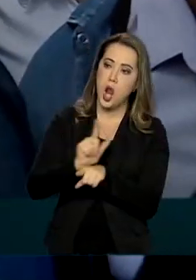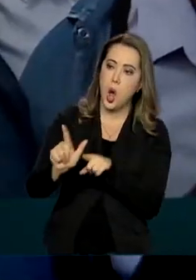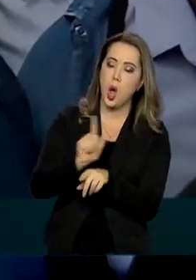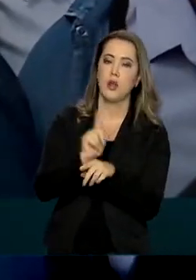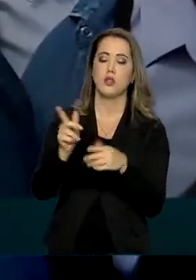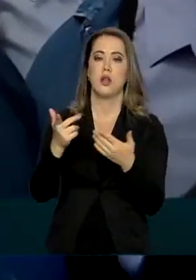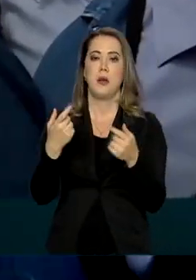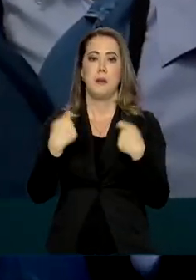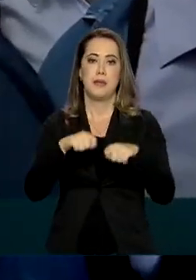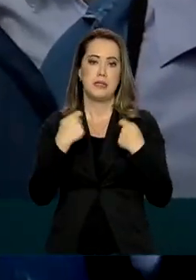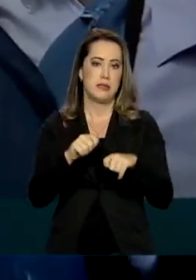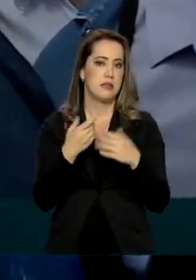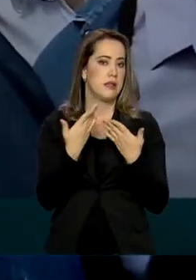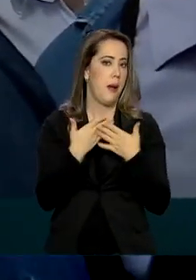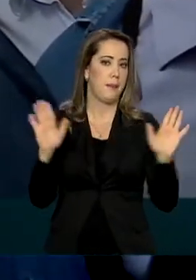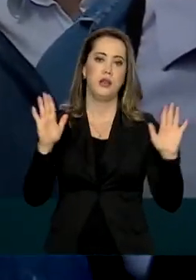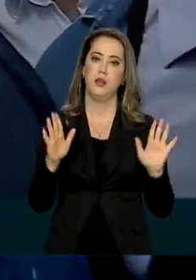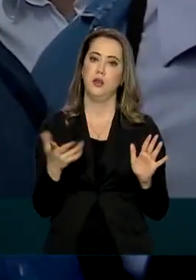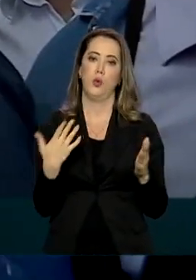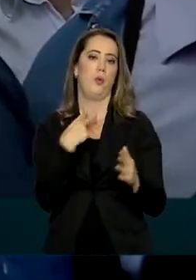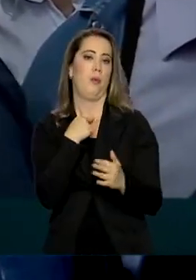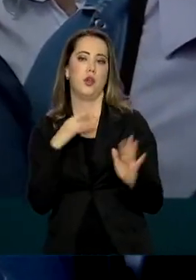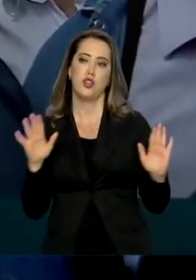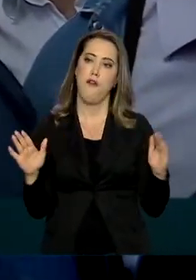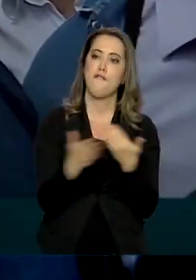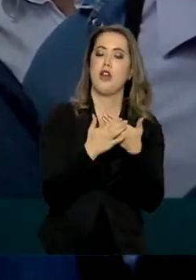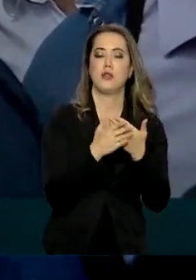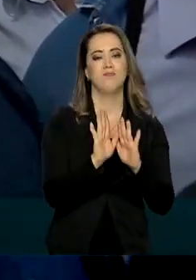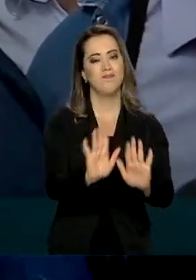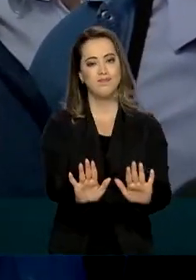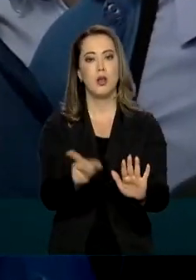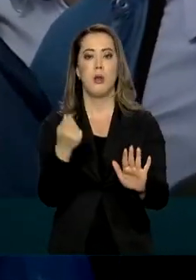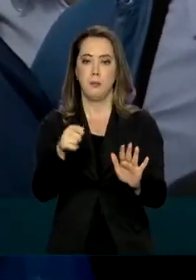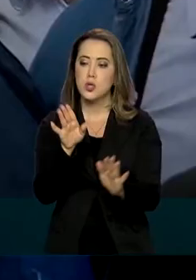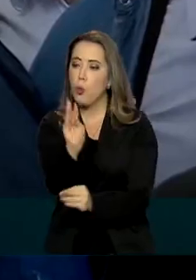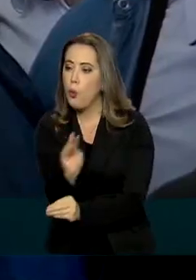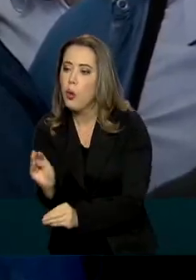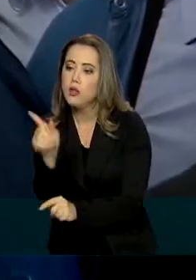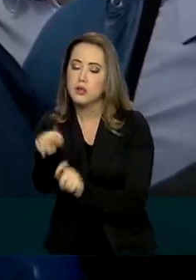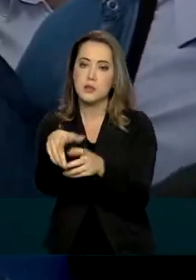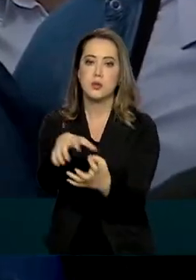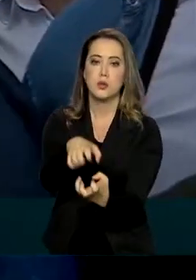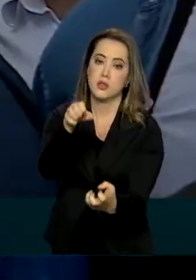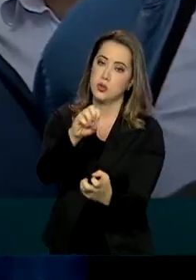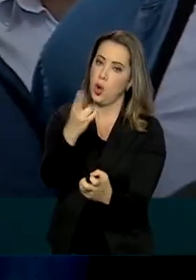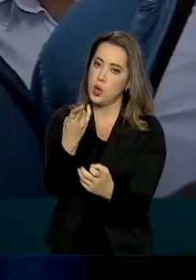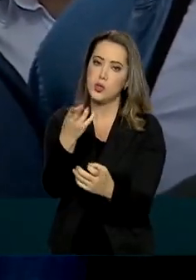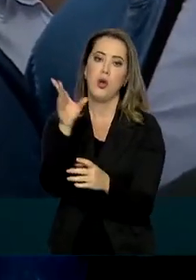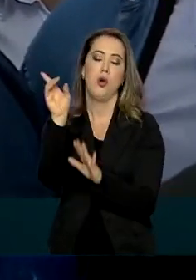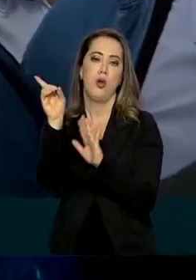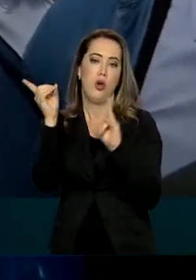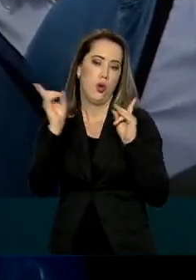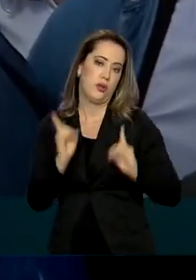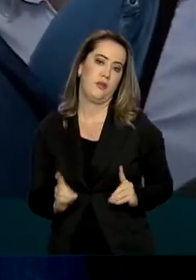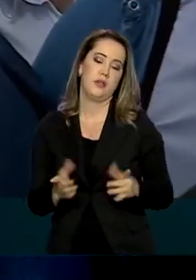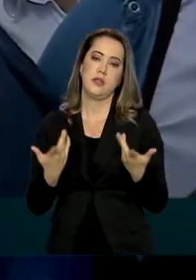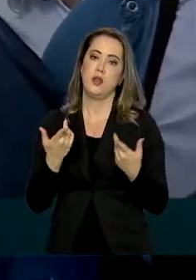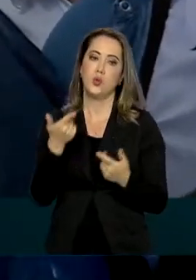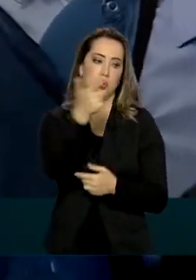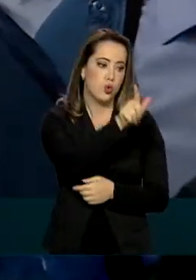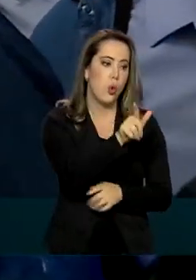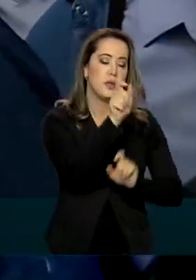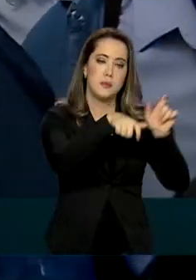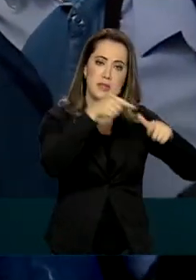com essa história de fecha tudo. Devemos cuidar dos mais idosos e quem tem comorbidades. E o resto tem que trabalhar. Caso contrário, se nós